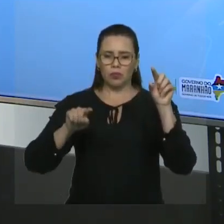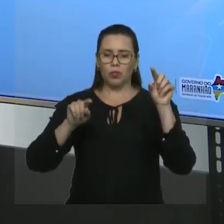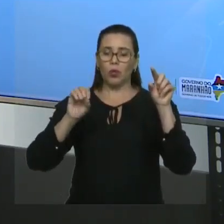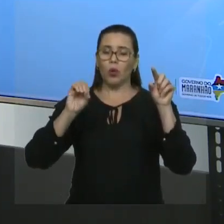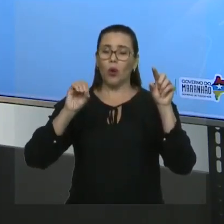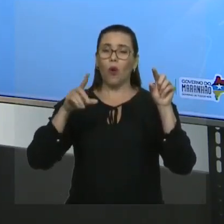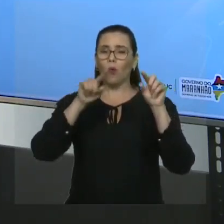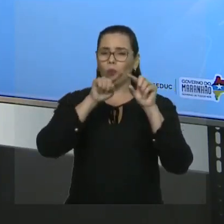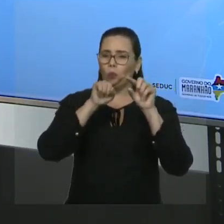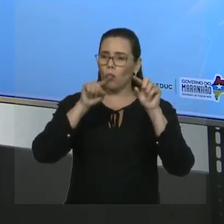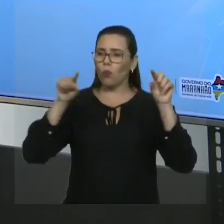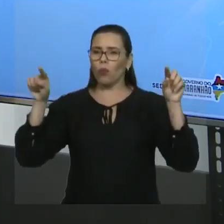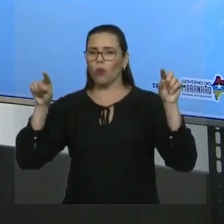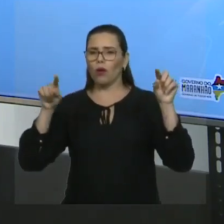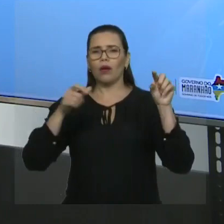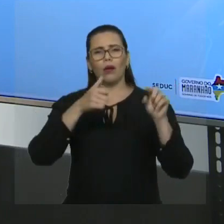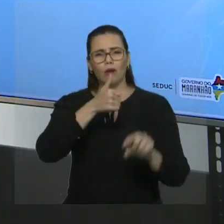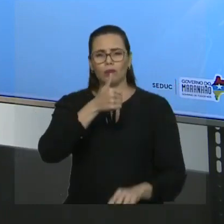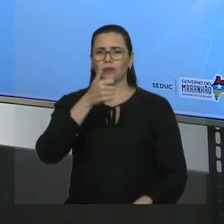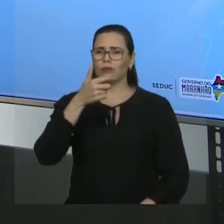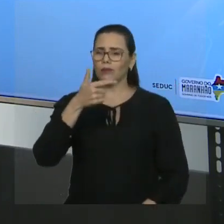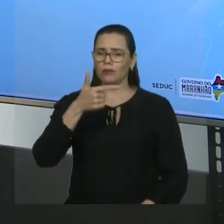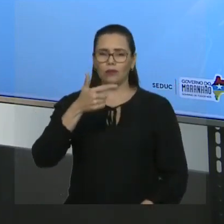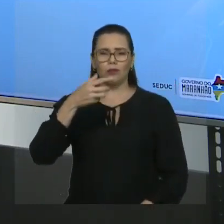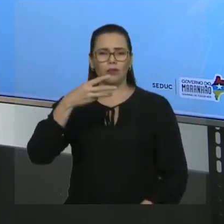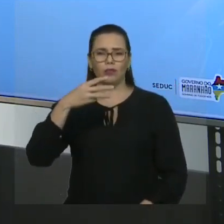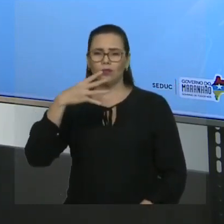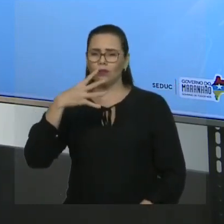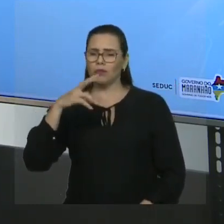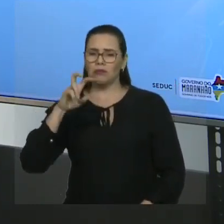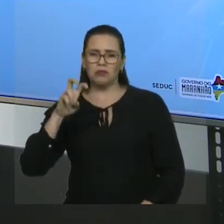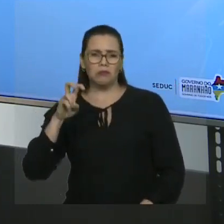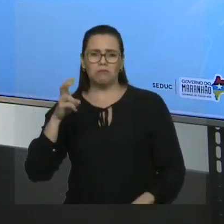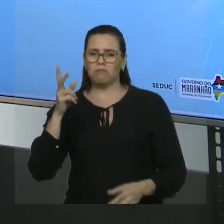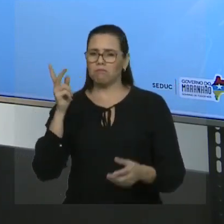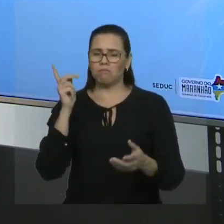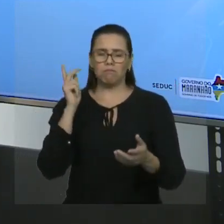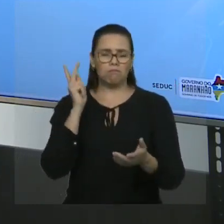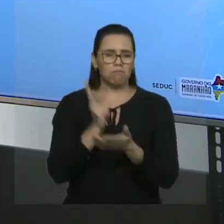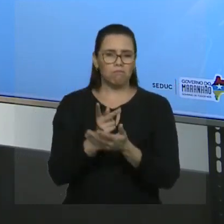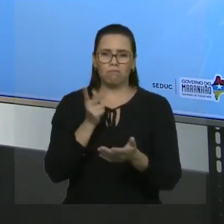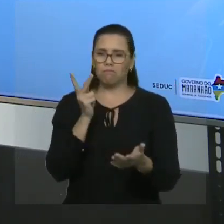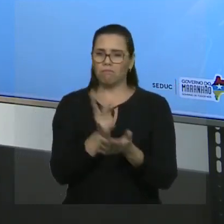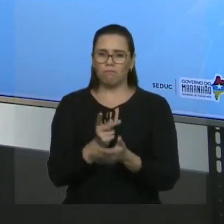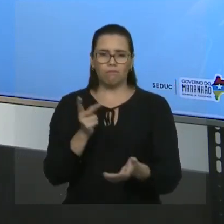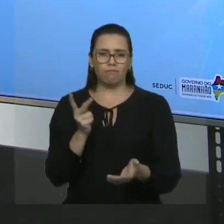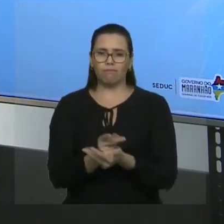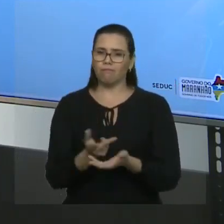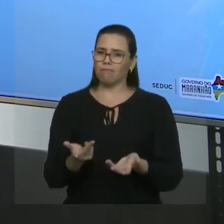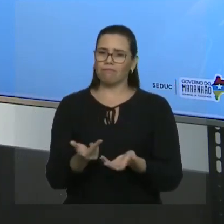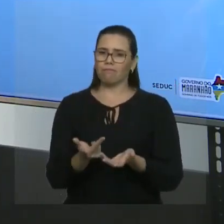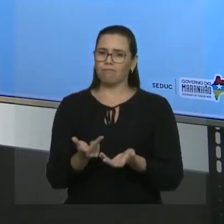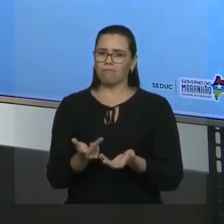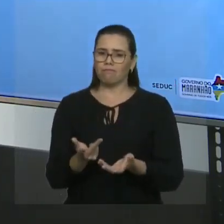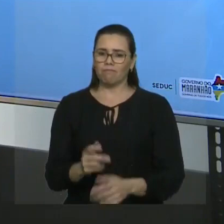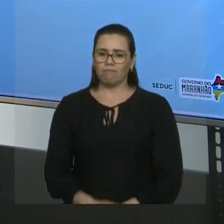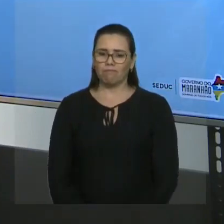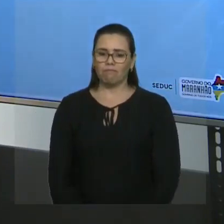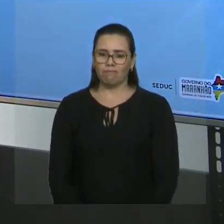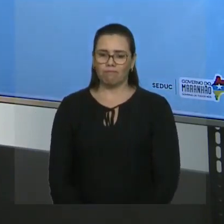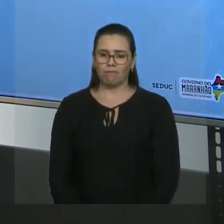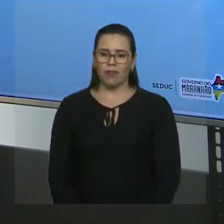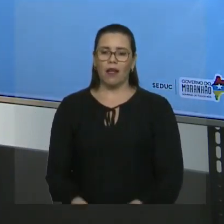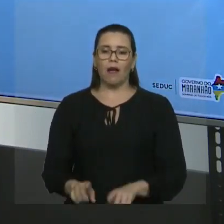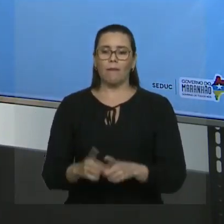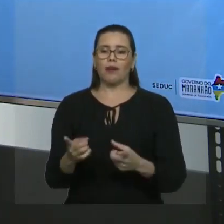seguindo reto, você continua com a mesma cadeia. Apesar de ela ter subido ou descido, mas continua com a cadeia com cinco carbonos. Então, a cadeia principal é